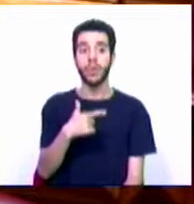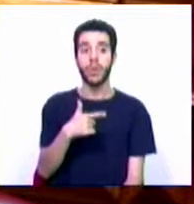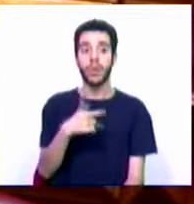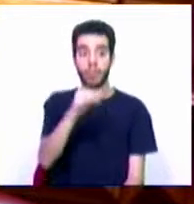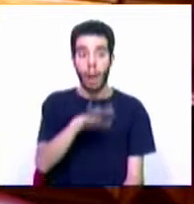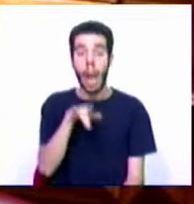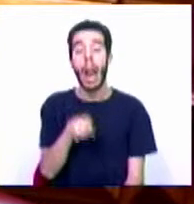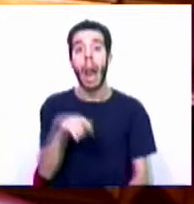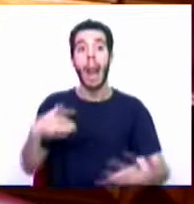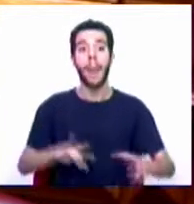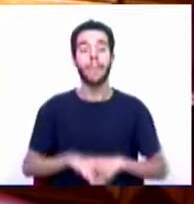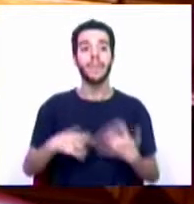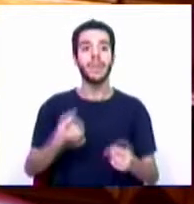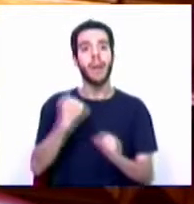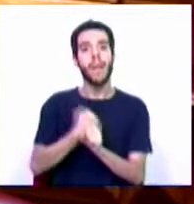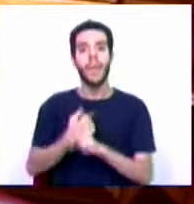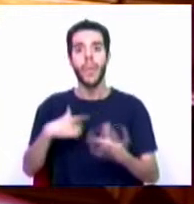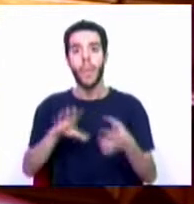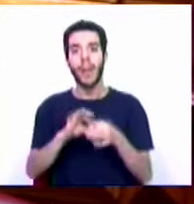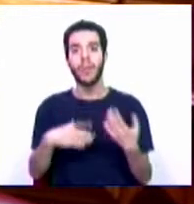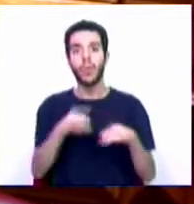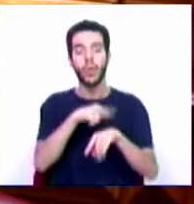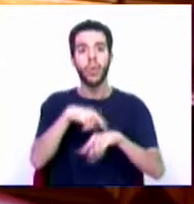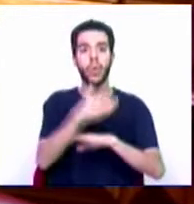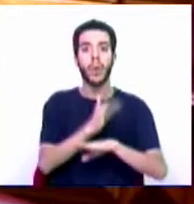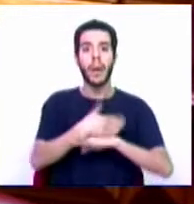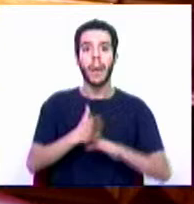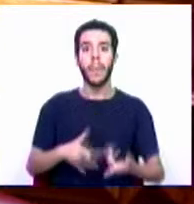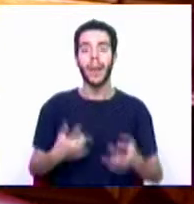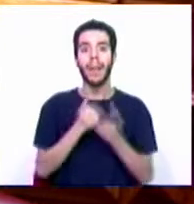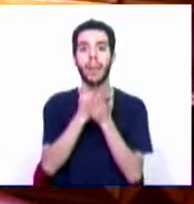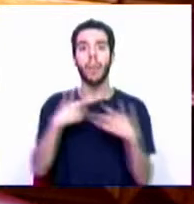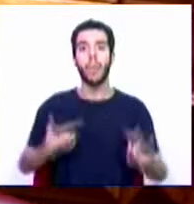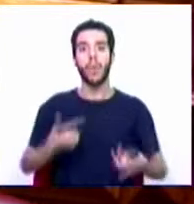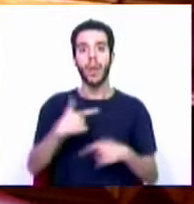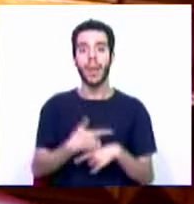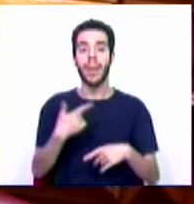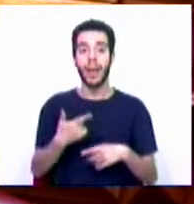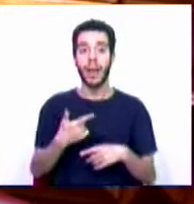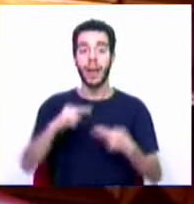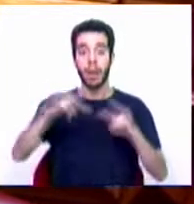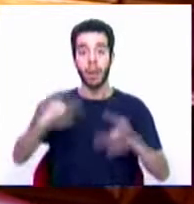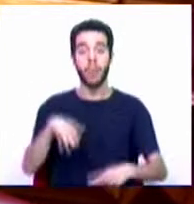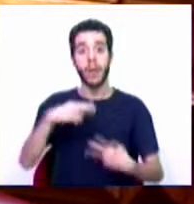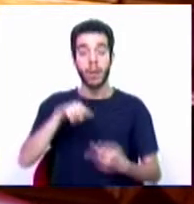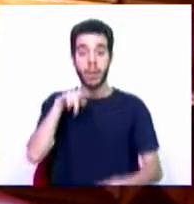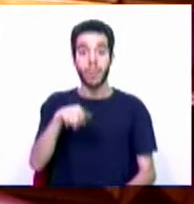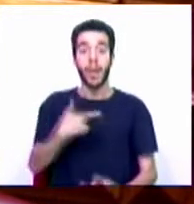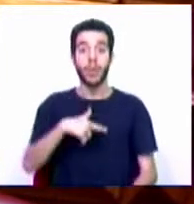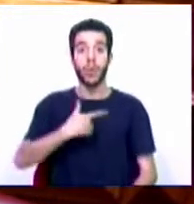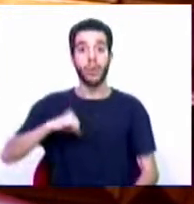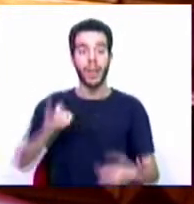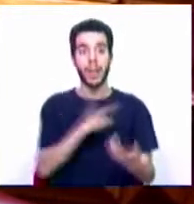desempenhou funções da Junta e Secretária do Gabinete de Apoio do Presidente da Câmara Municipal de Torres Vedras entre 1994 e 1997.